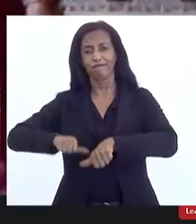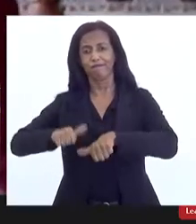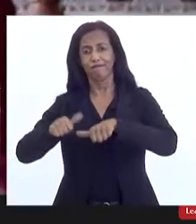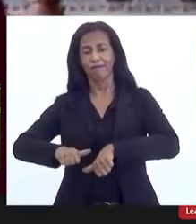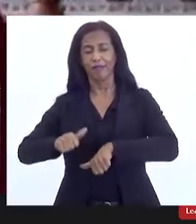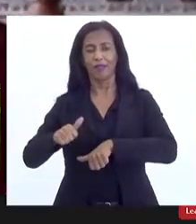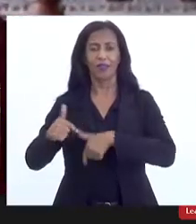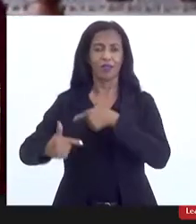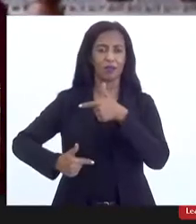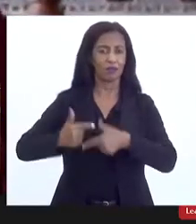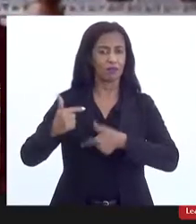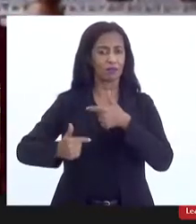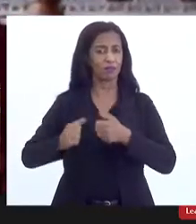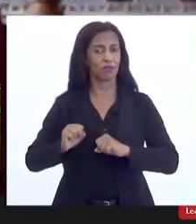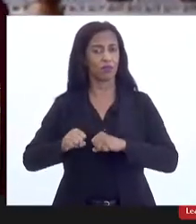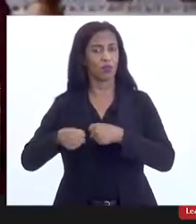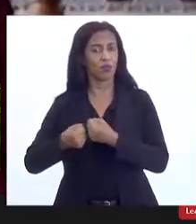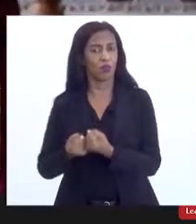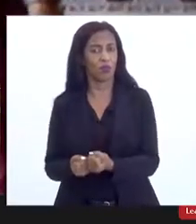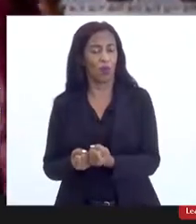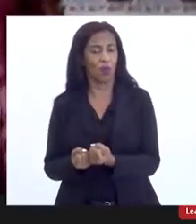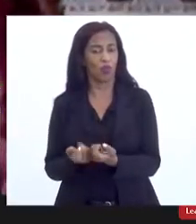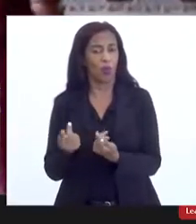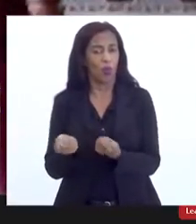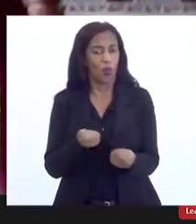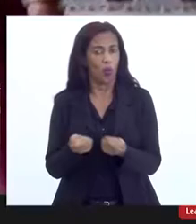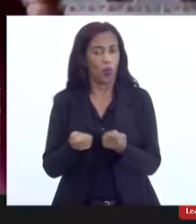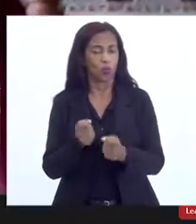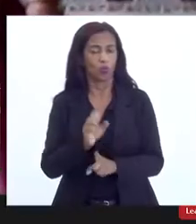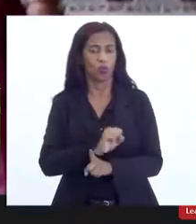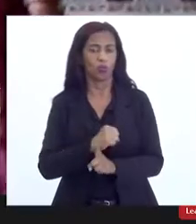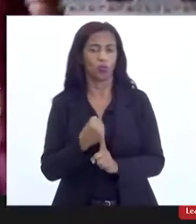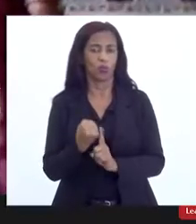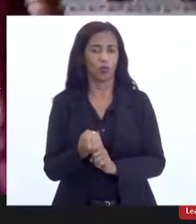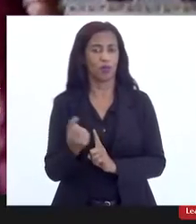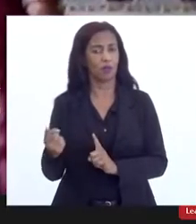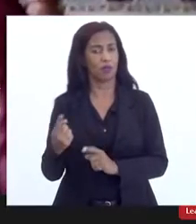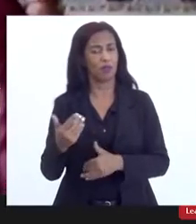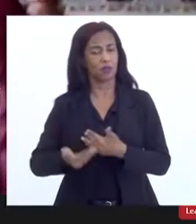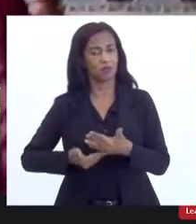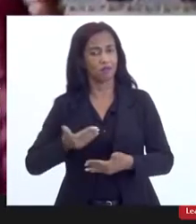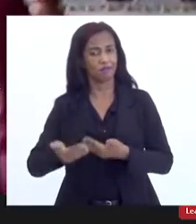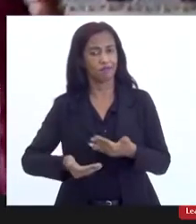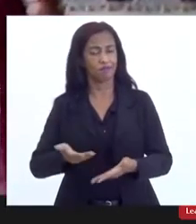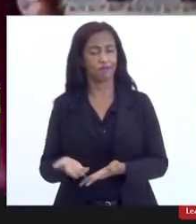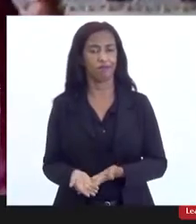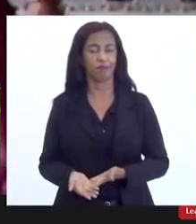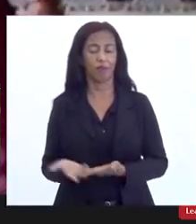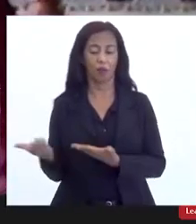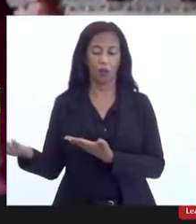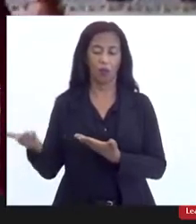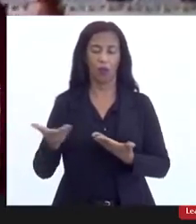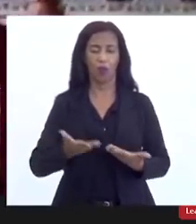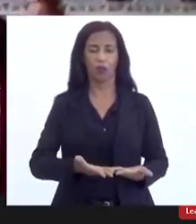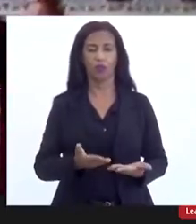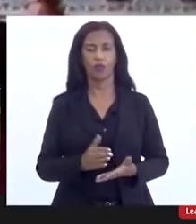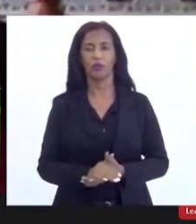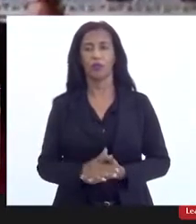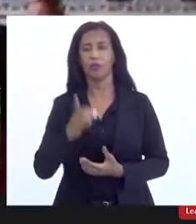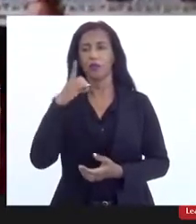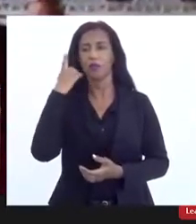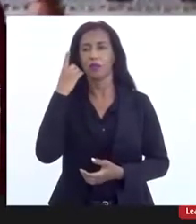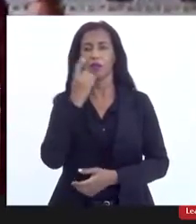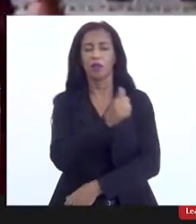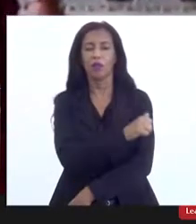atuação muito forte em relação ao controle social desse processo. Então, passo imediatamente a palavra à